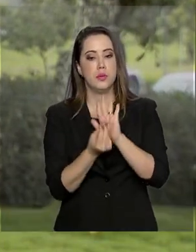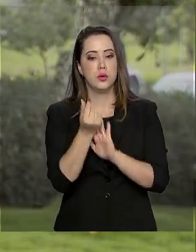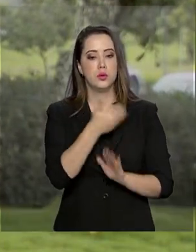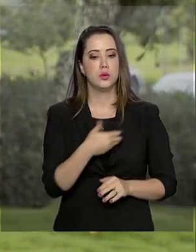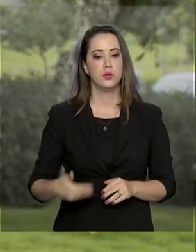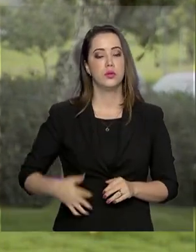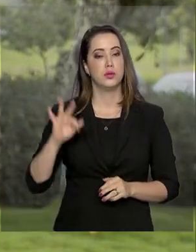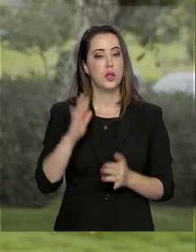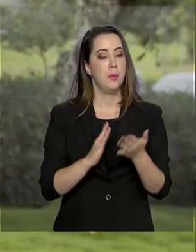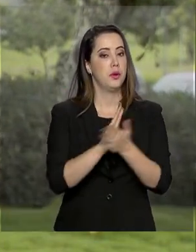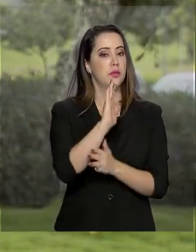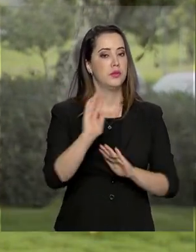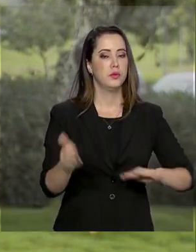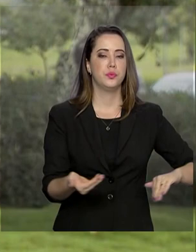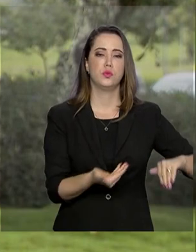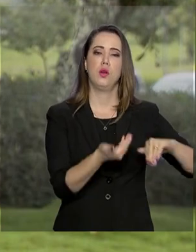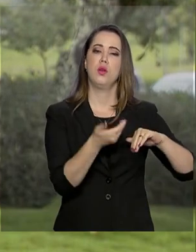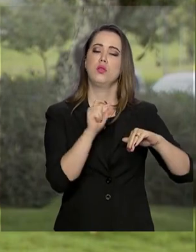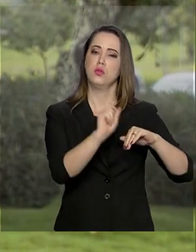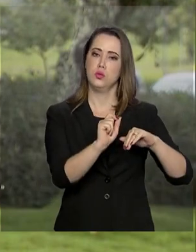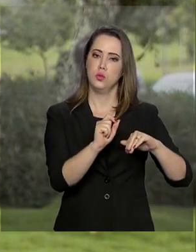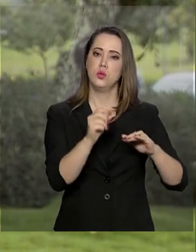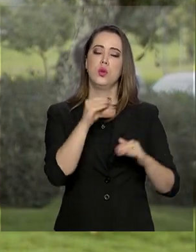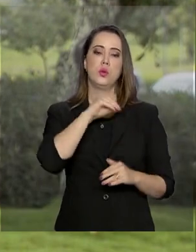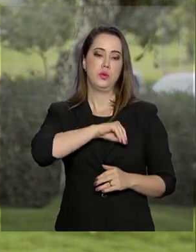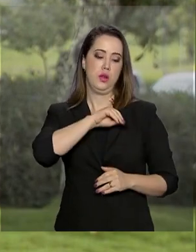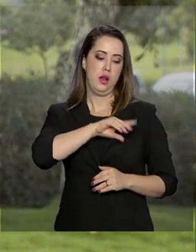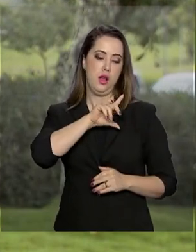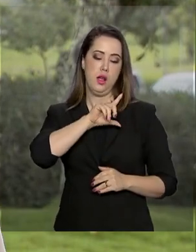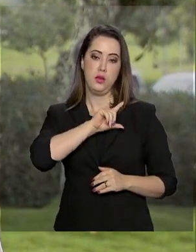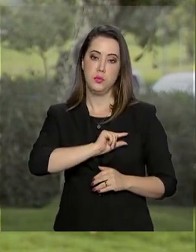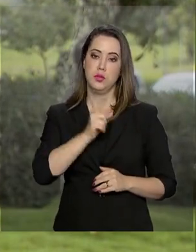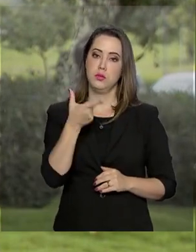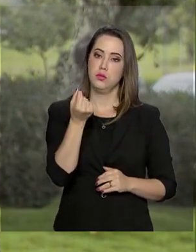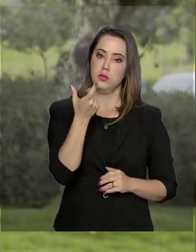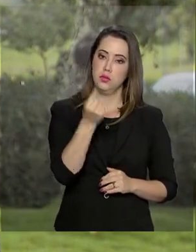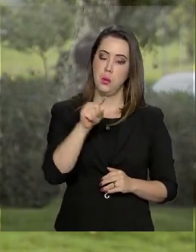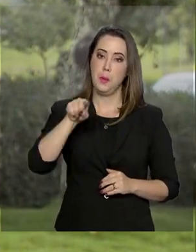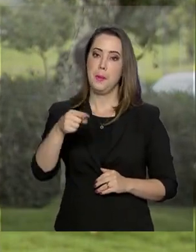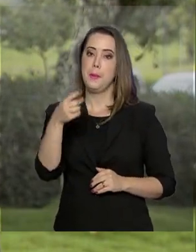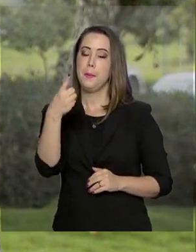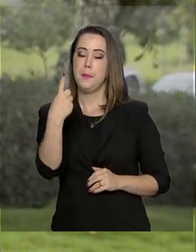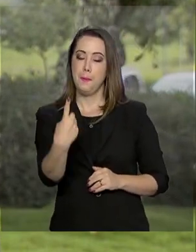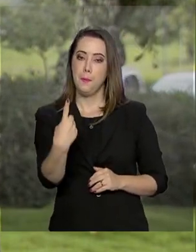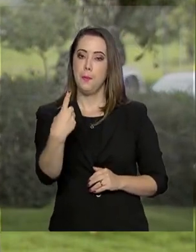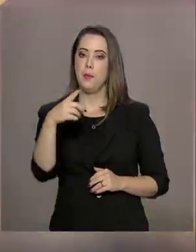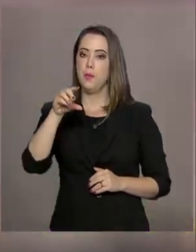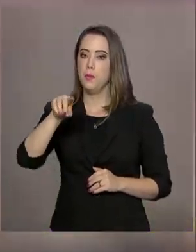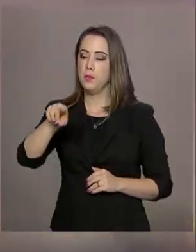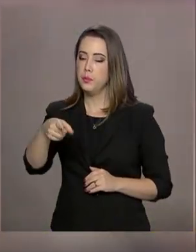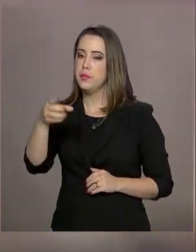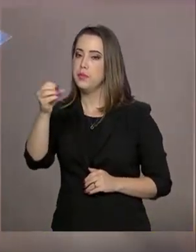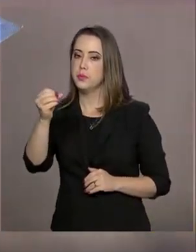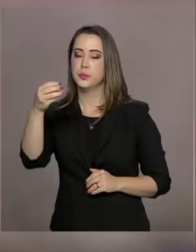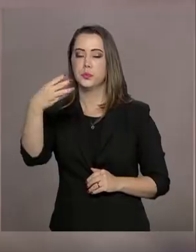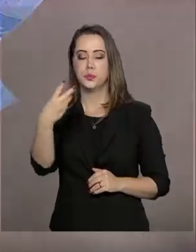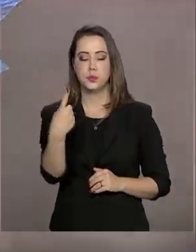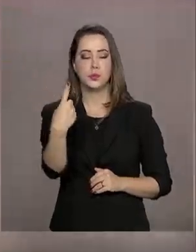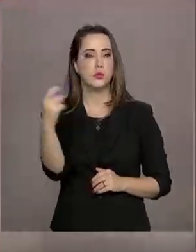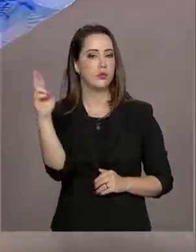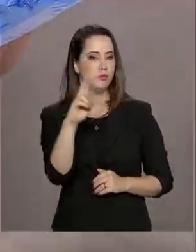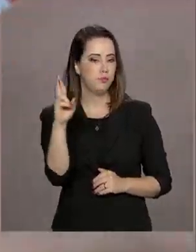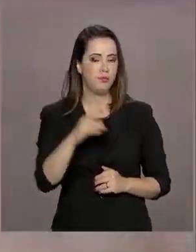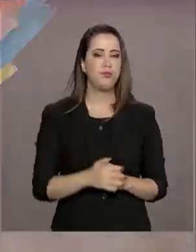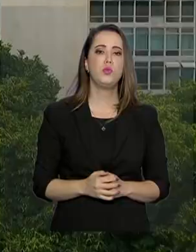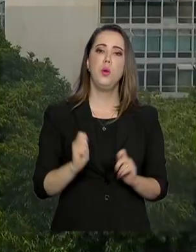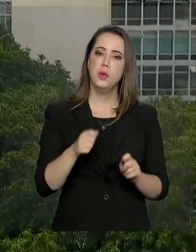Congresso Nacional, o salário mínimo em 2020 passaria para R$ 1.031,00. Para manter o poder de